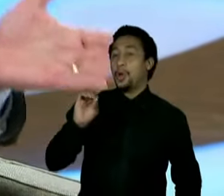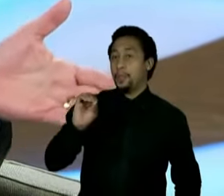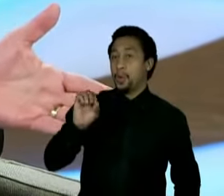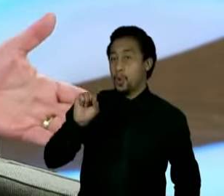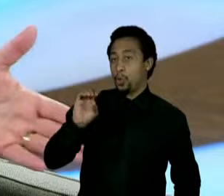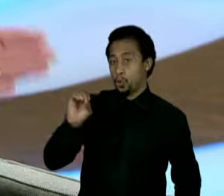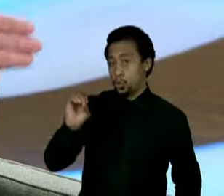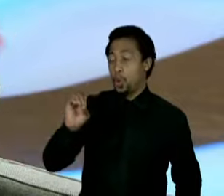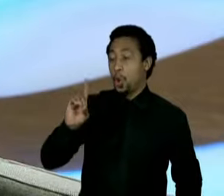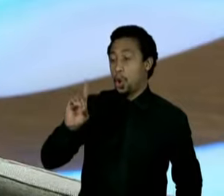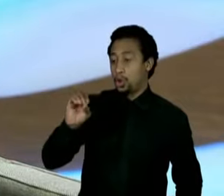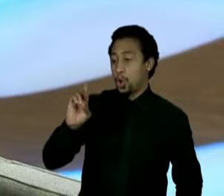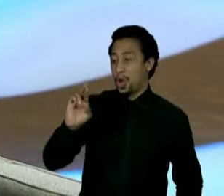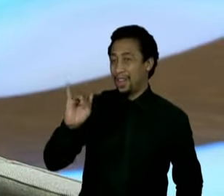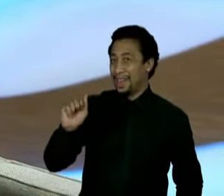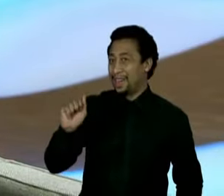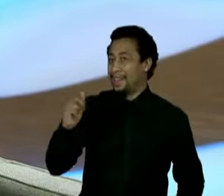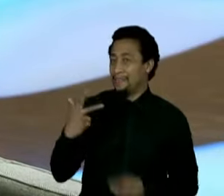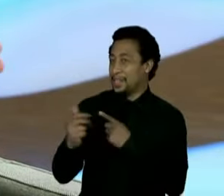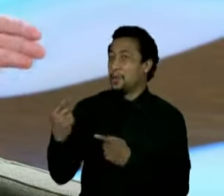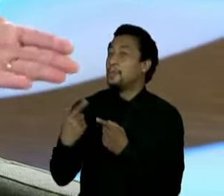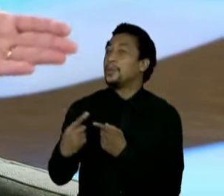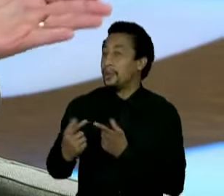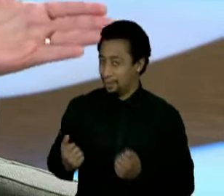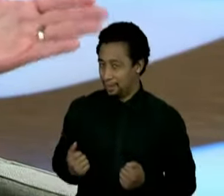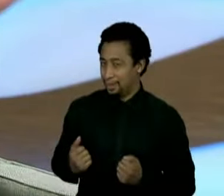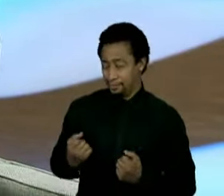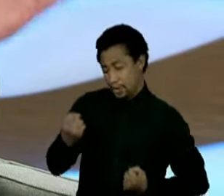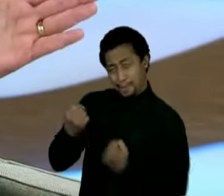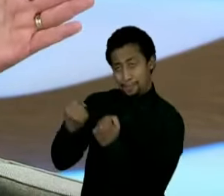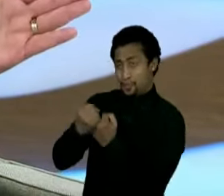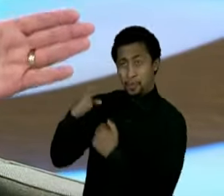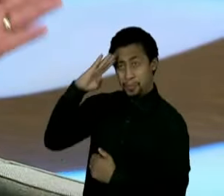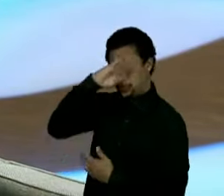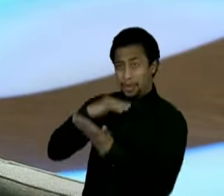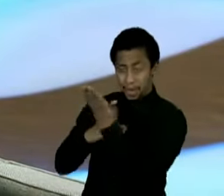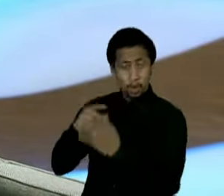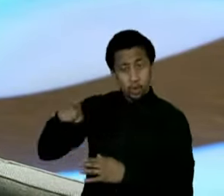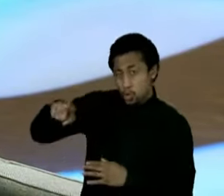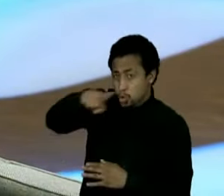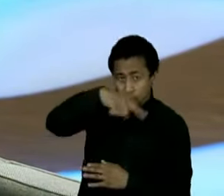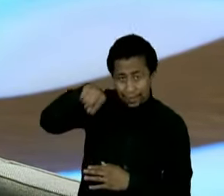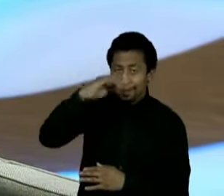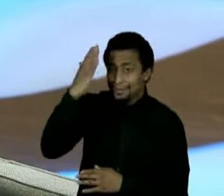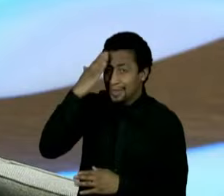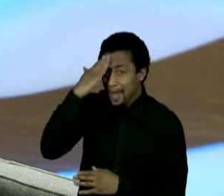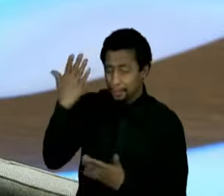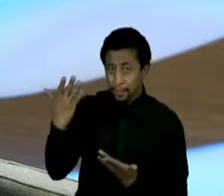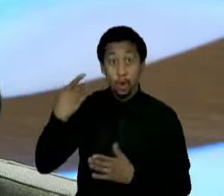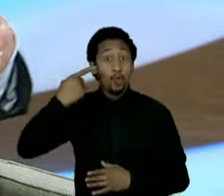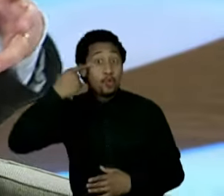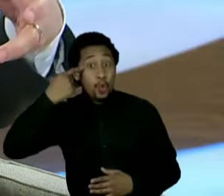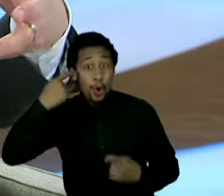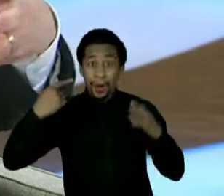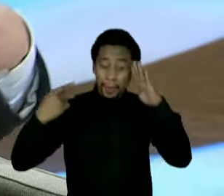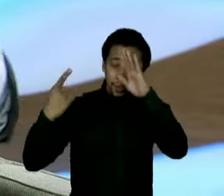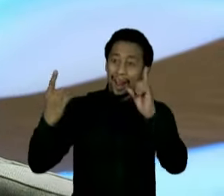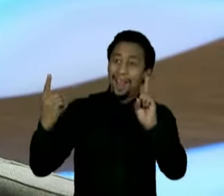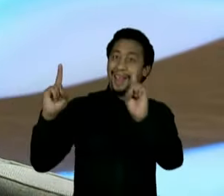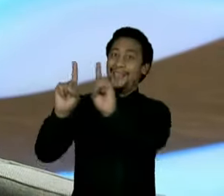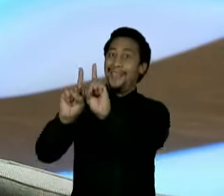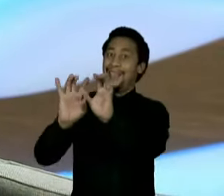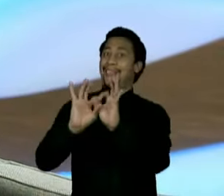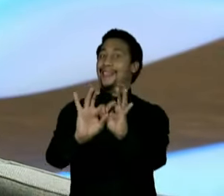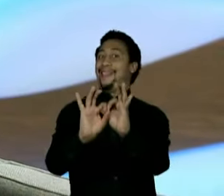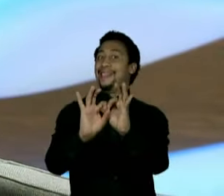por conta de um tal de Bolsa ou Dória. Todo mundo sabe que associou a ideia do Dória. O Dória, sim, se agarrou